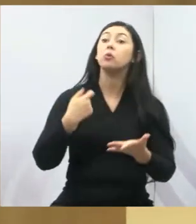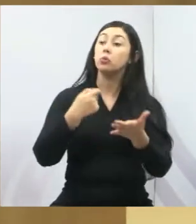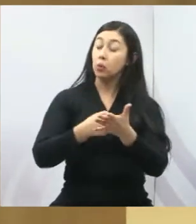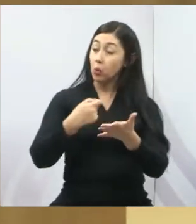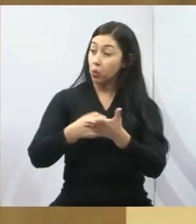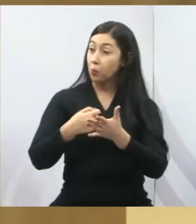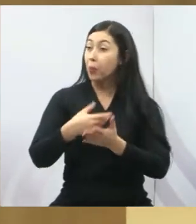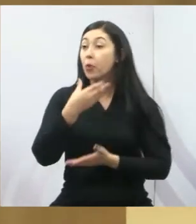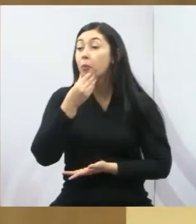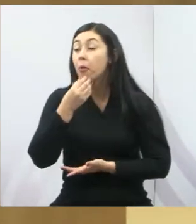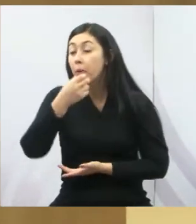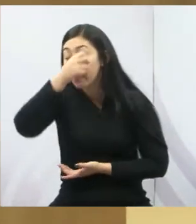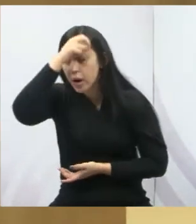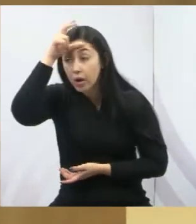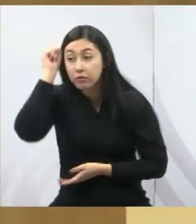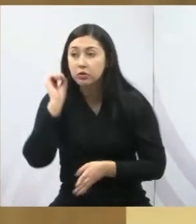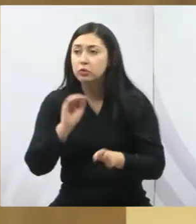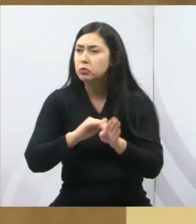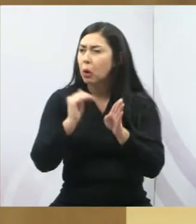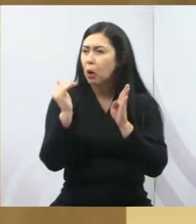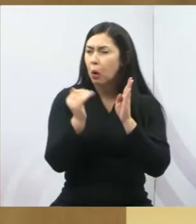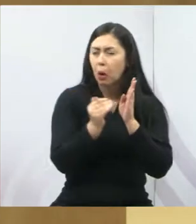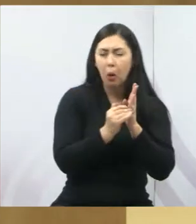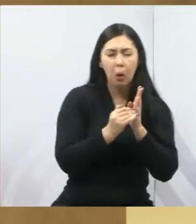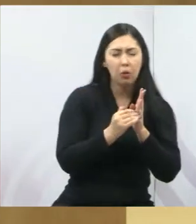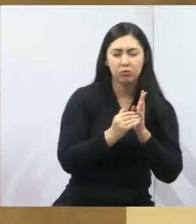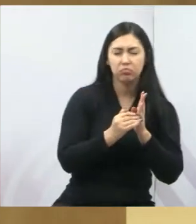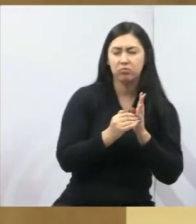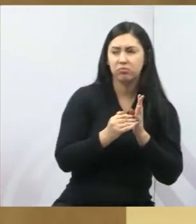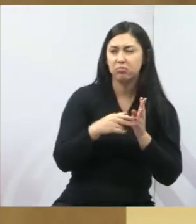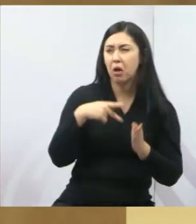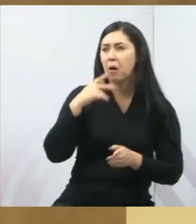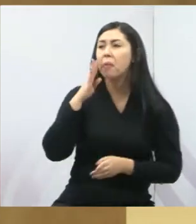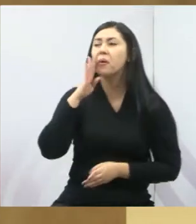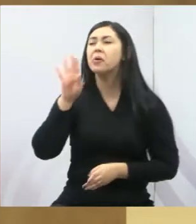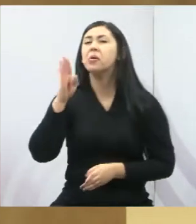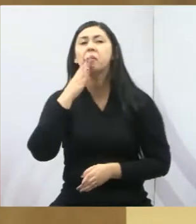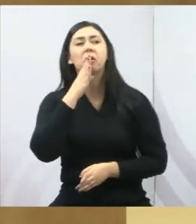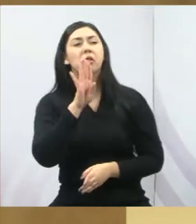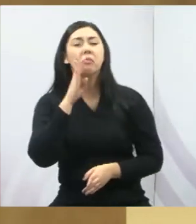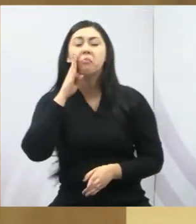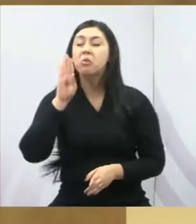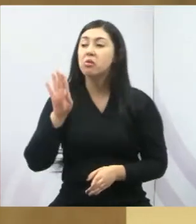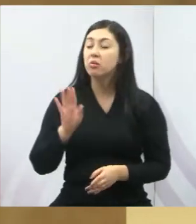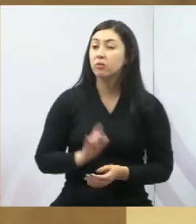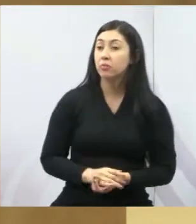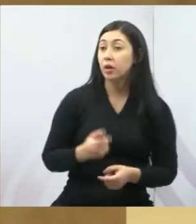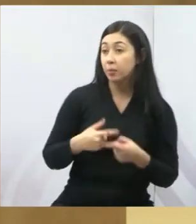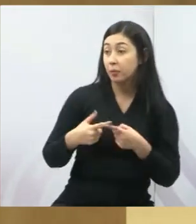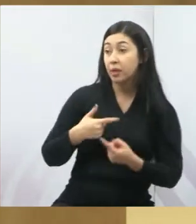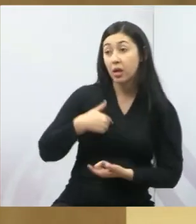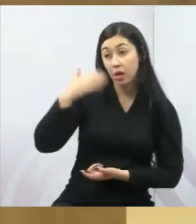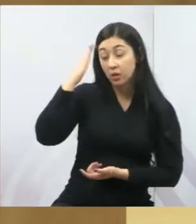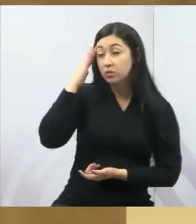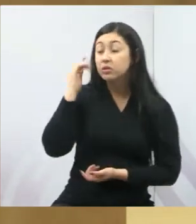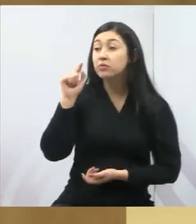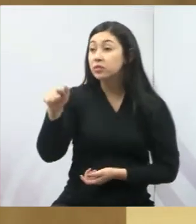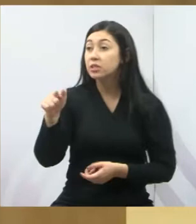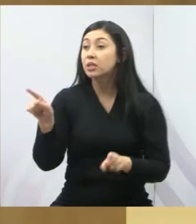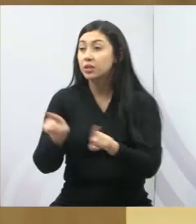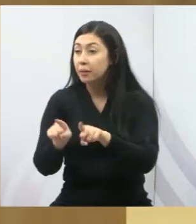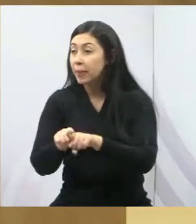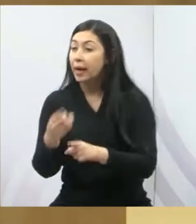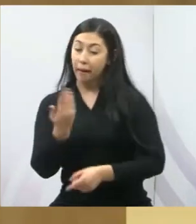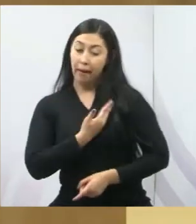prefeito todas as propostas que ele pôs aqui no programa de governo. Porque eu sei que o senhor hoje é da base, amigo do